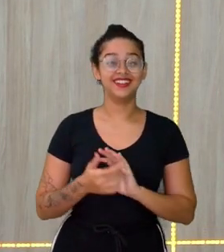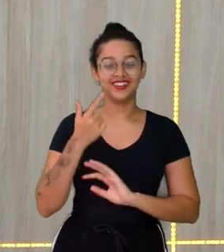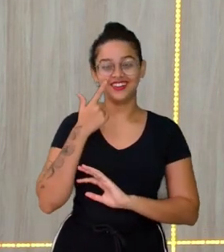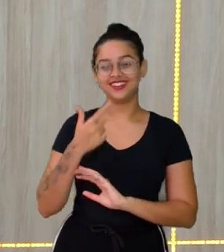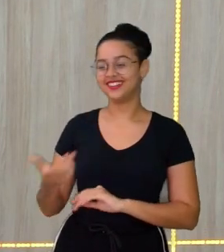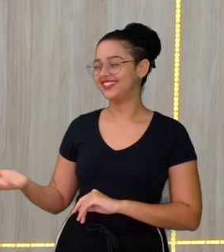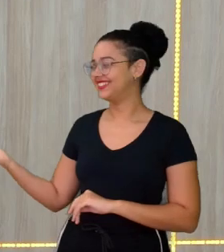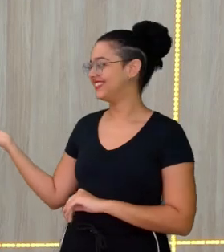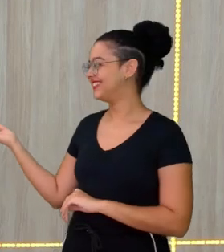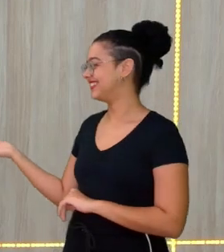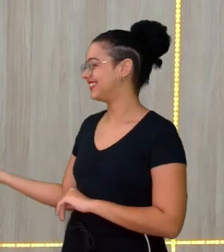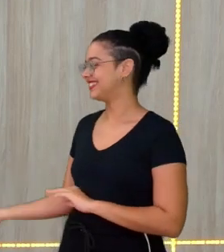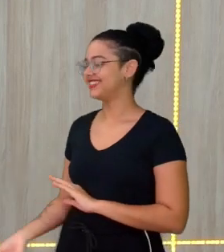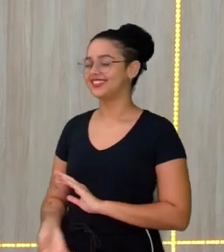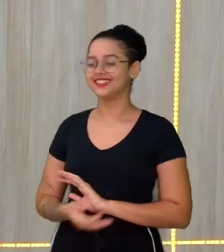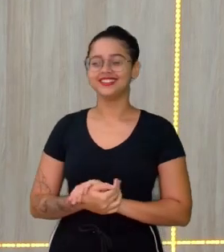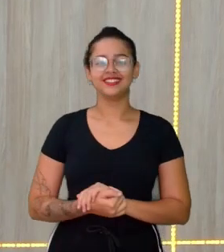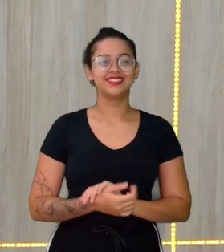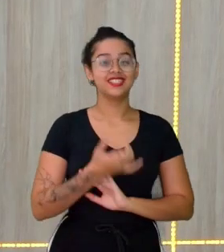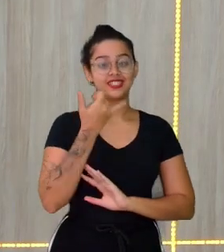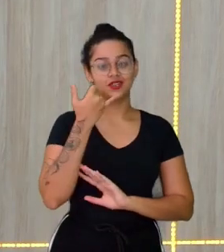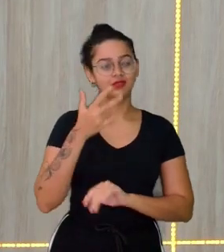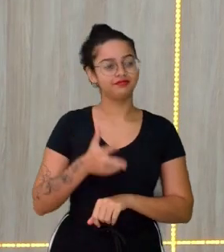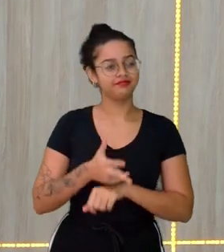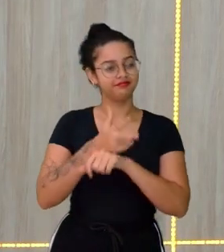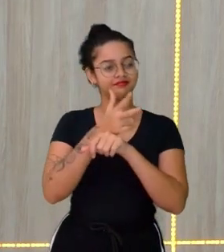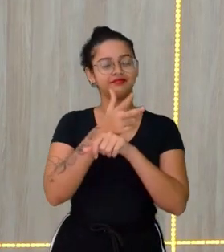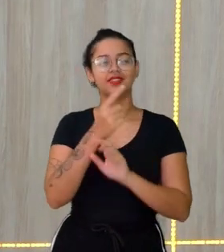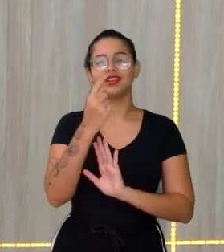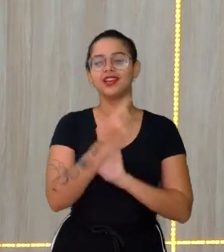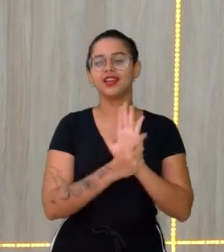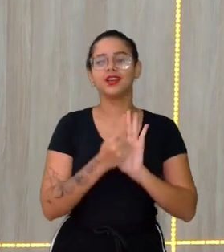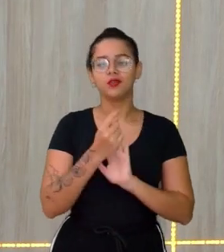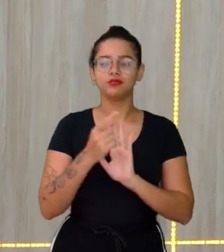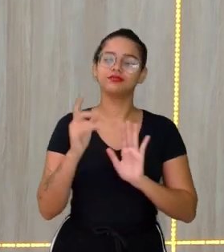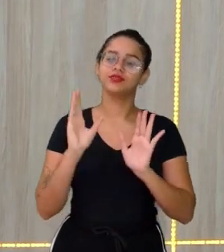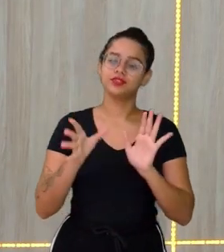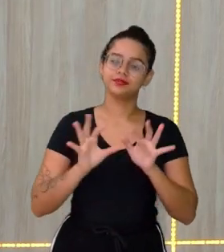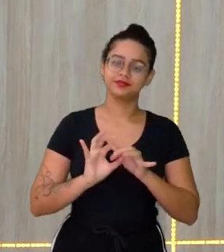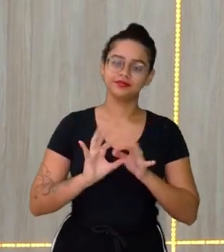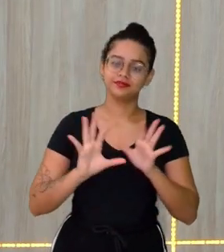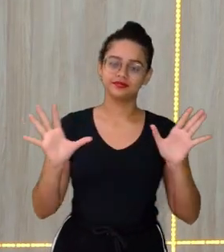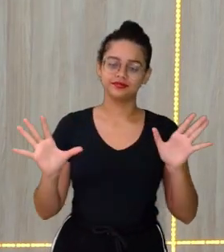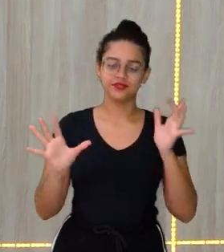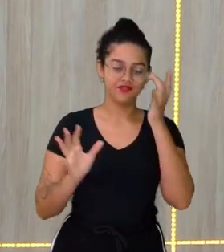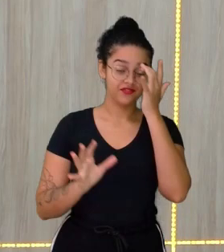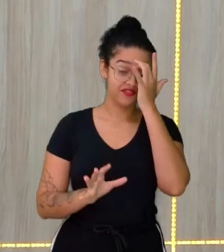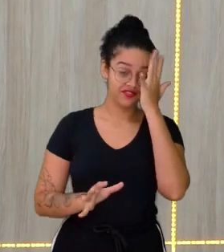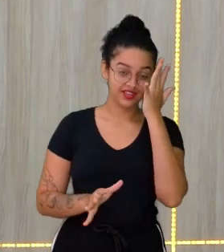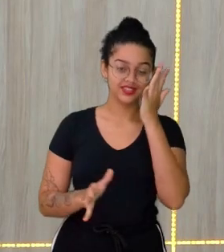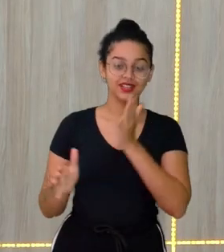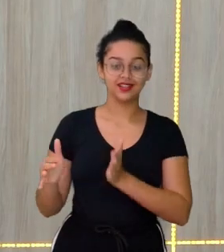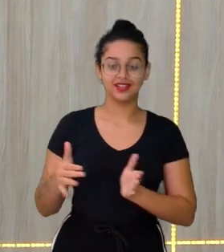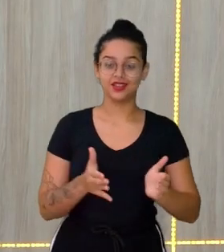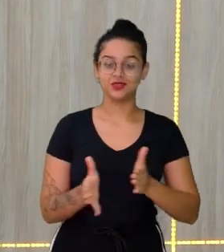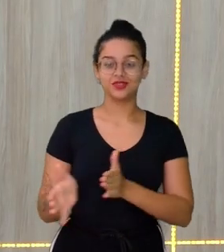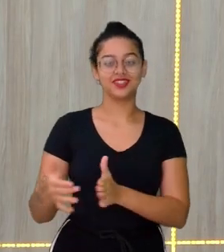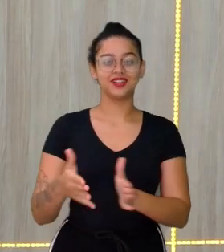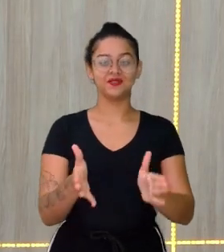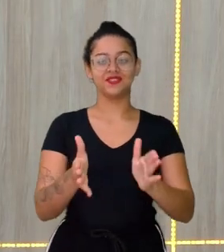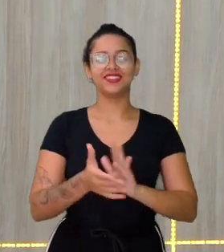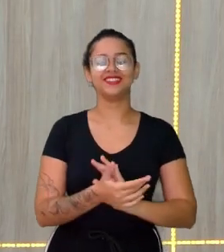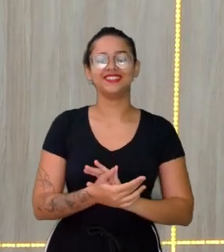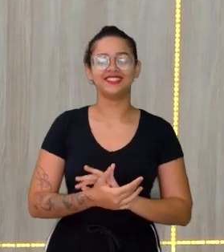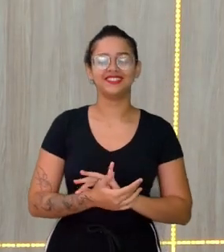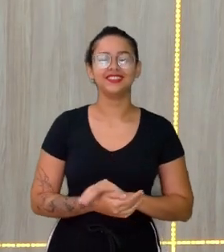aí, ó Para você posicionar aqui no nosso celular Os QR Codes aqui Facilitando os caminhos Beleza?